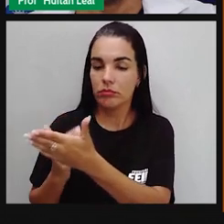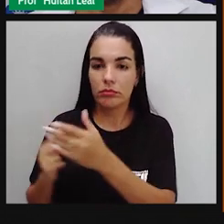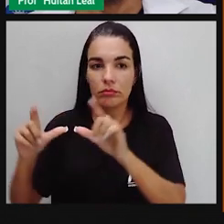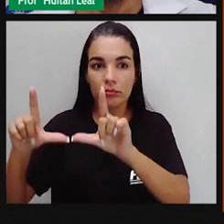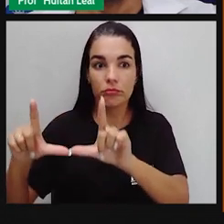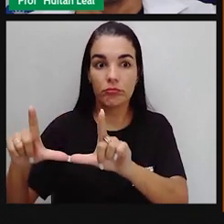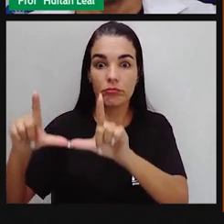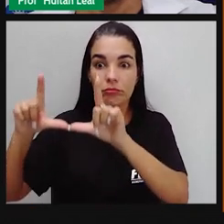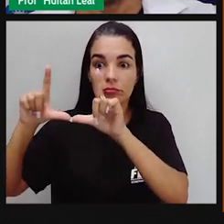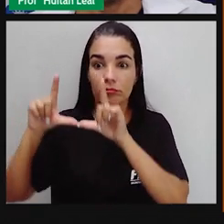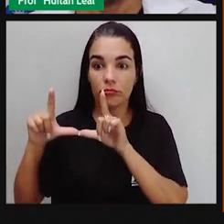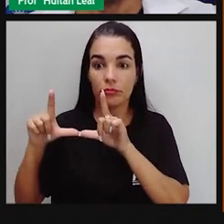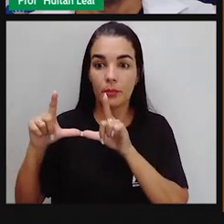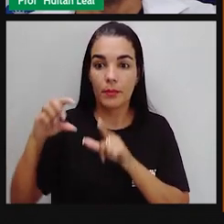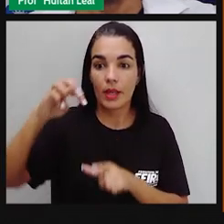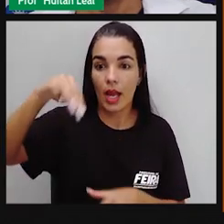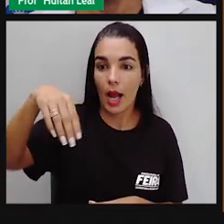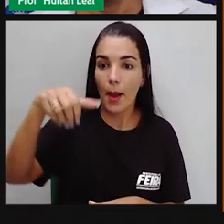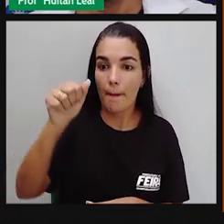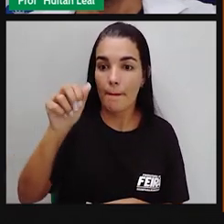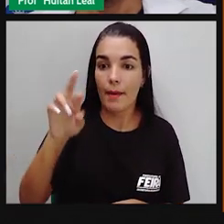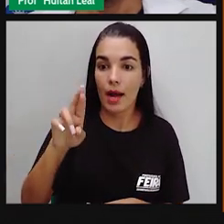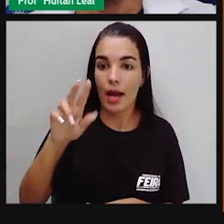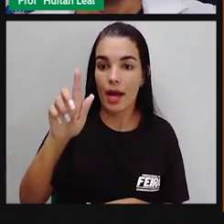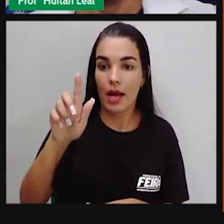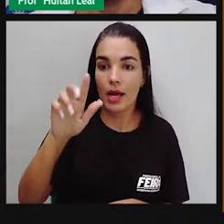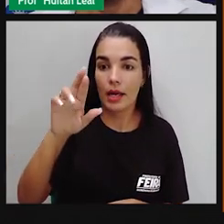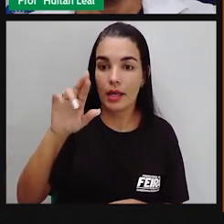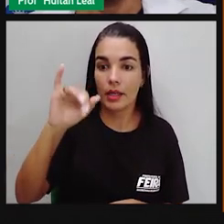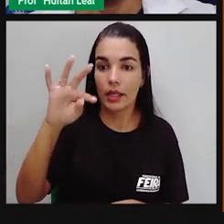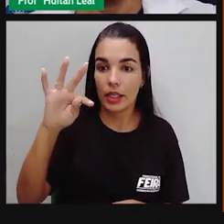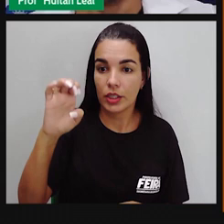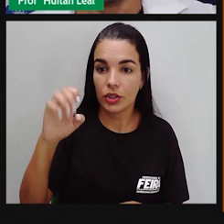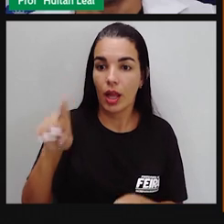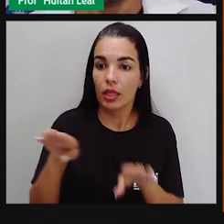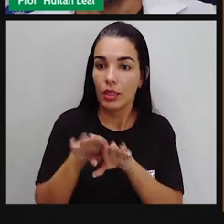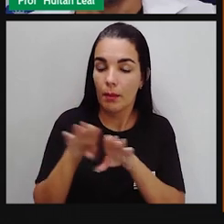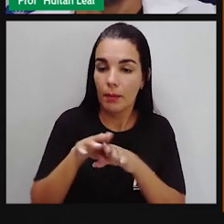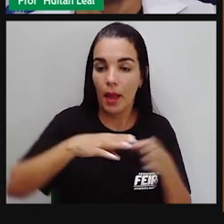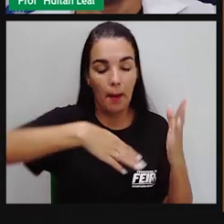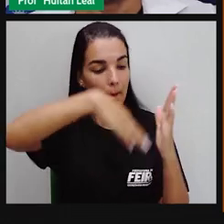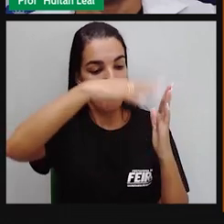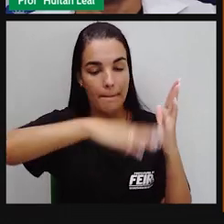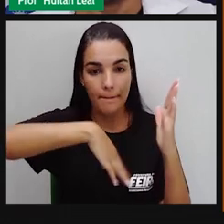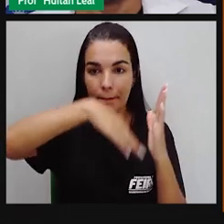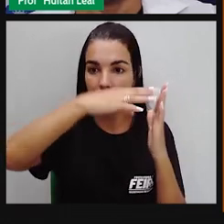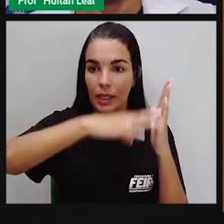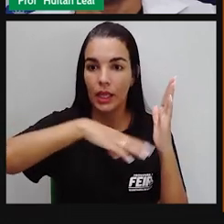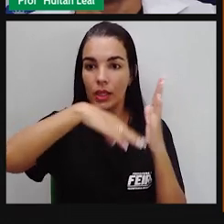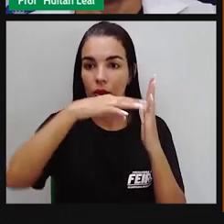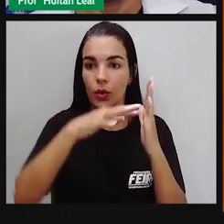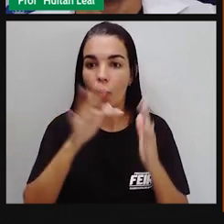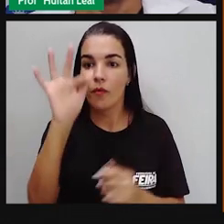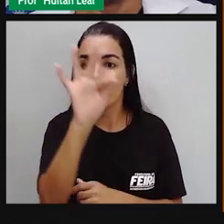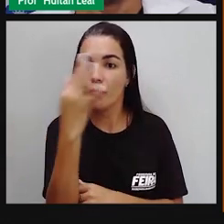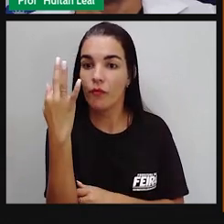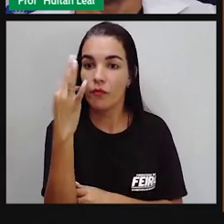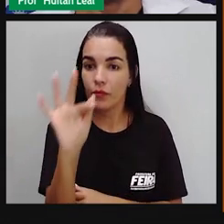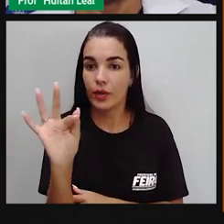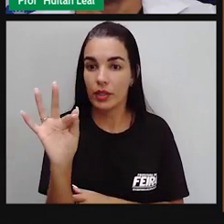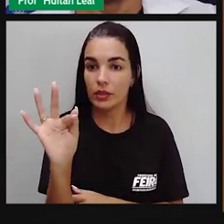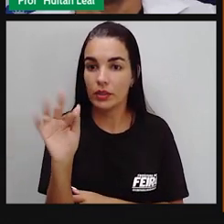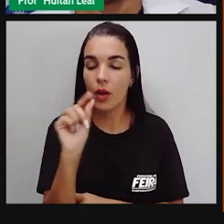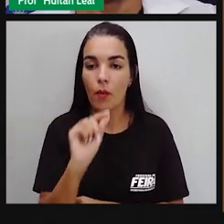Magritte, que também é pintor francês. Ele faz aí, o Magritte faz uma,